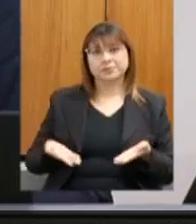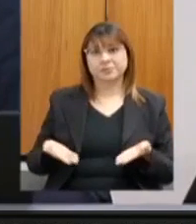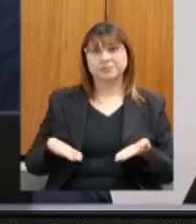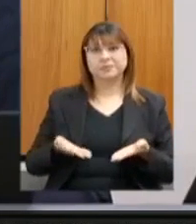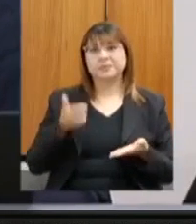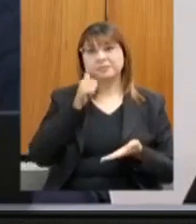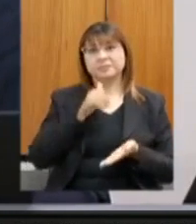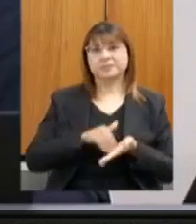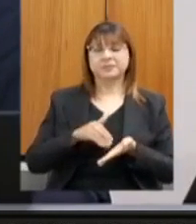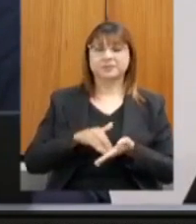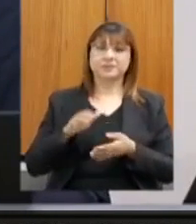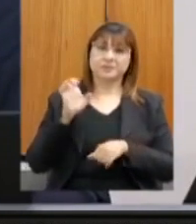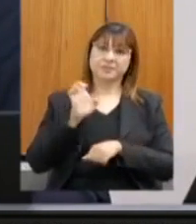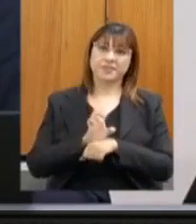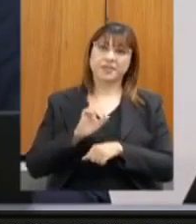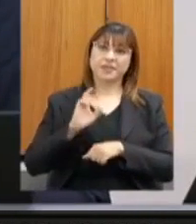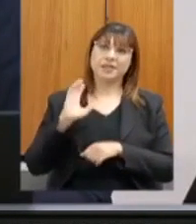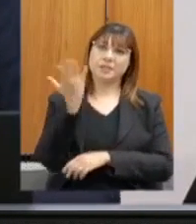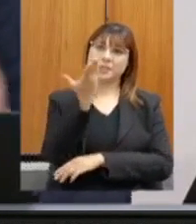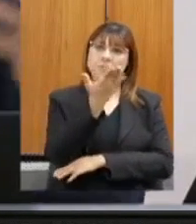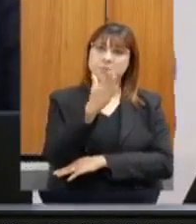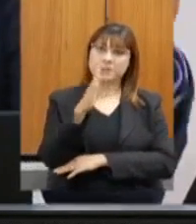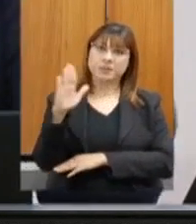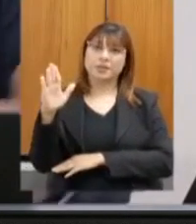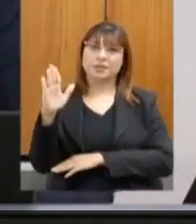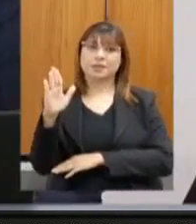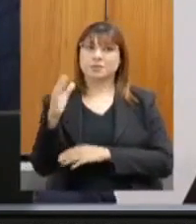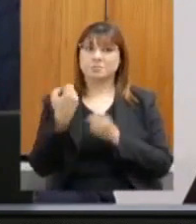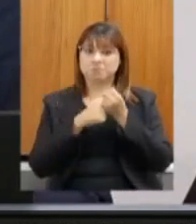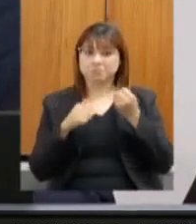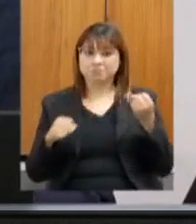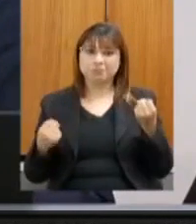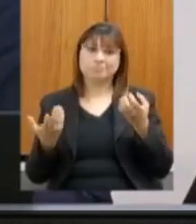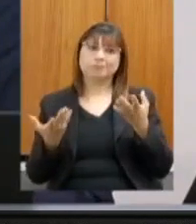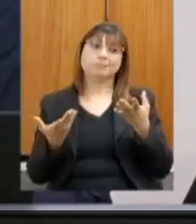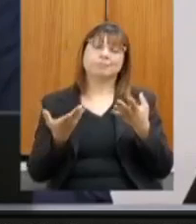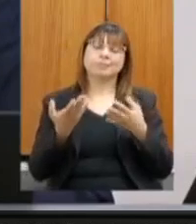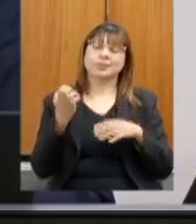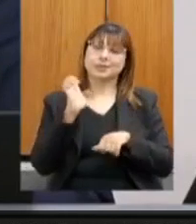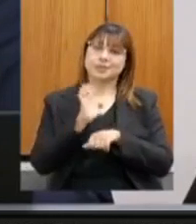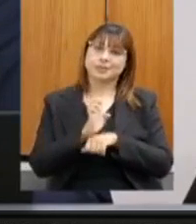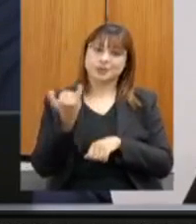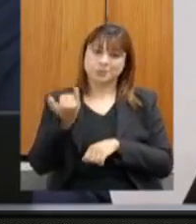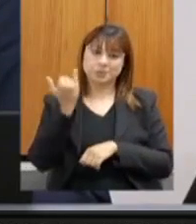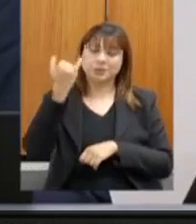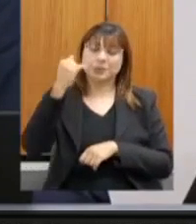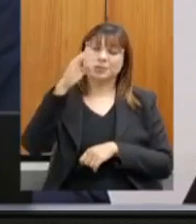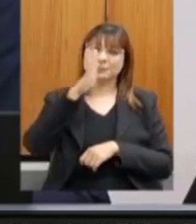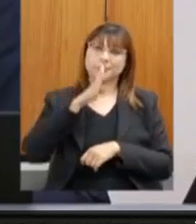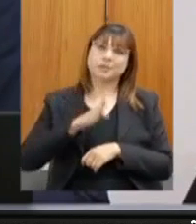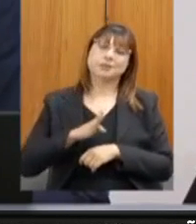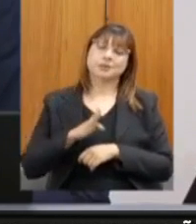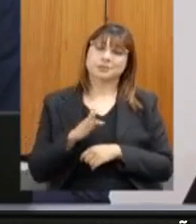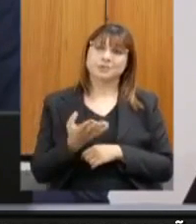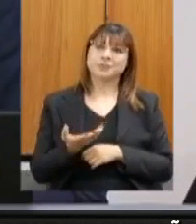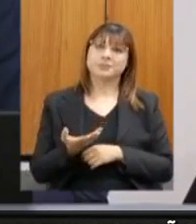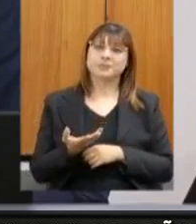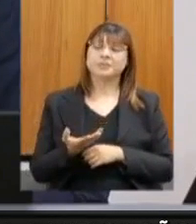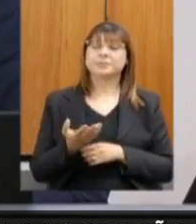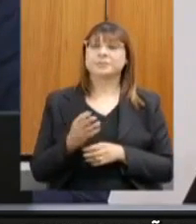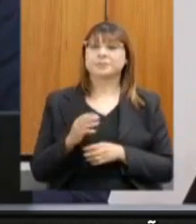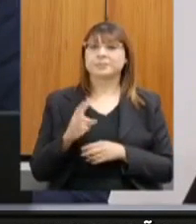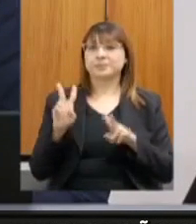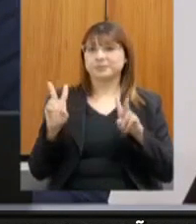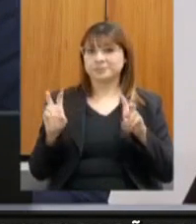secretária de Estado do Meio Ambiente, dos maiores Estados, dos Estados mais importantes em relação à questão ambiental e tenho certeza